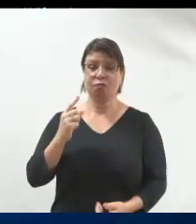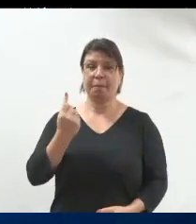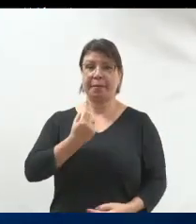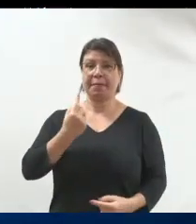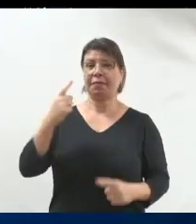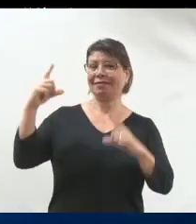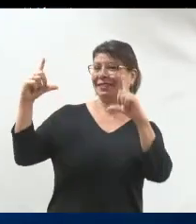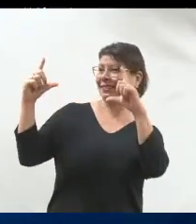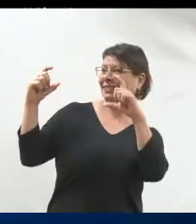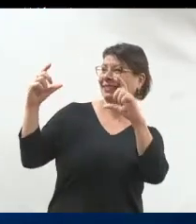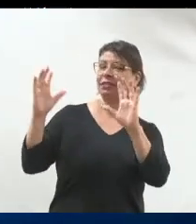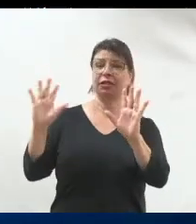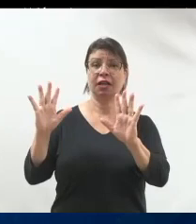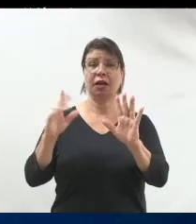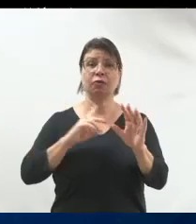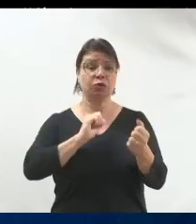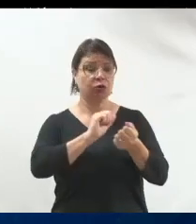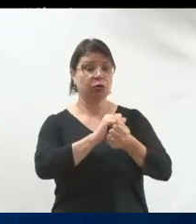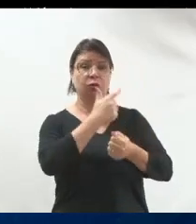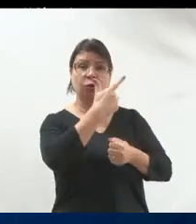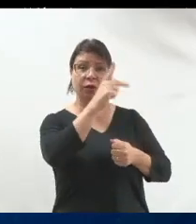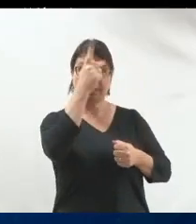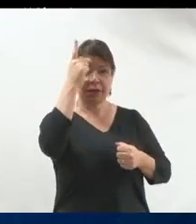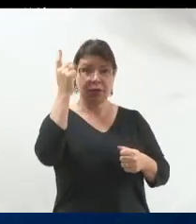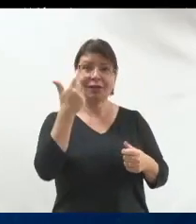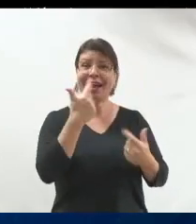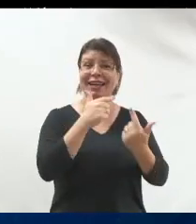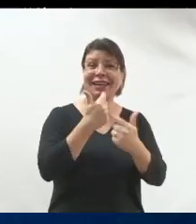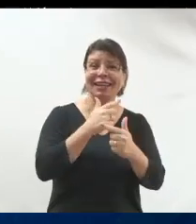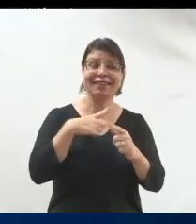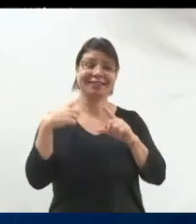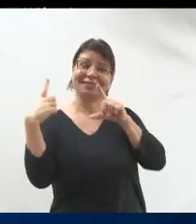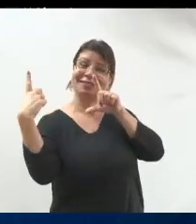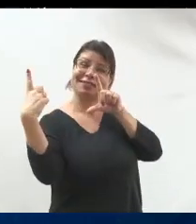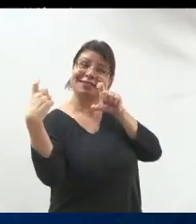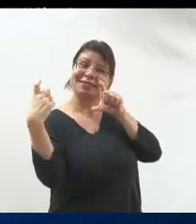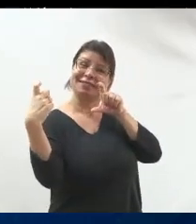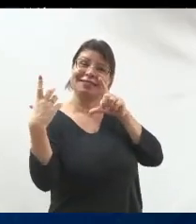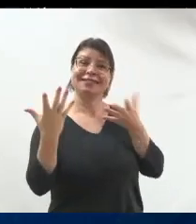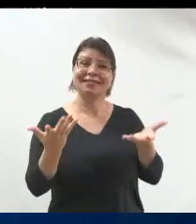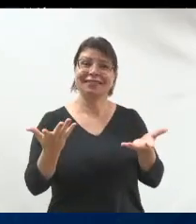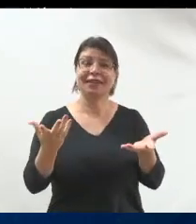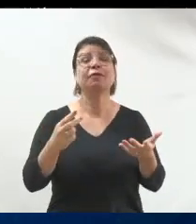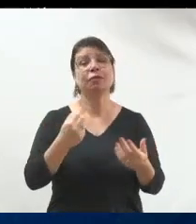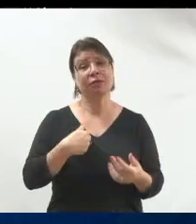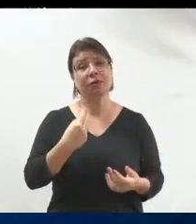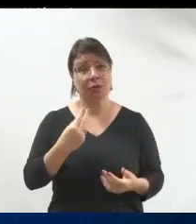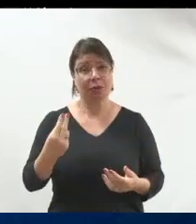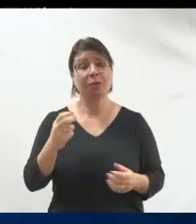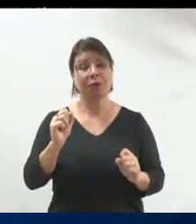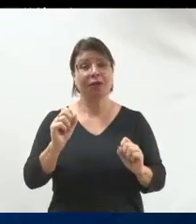Você, candidata e candidato a vereador, você está colocando o seu nome